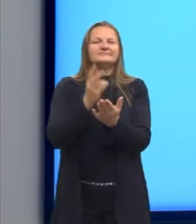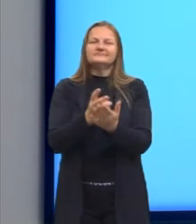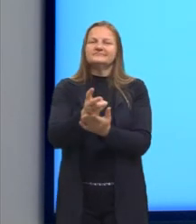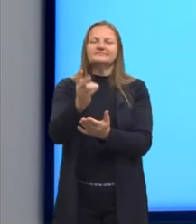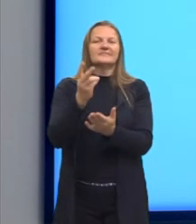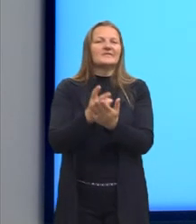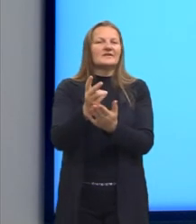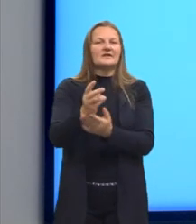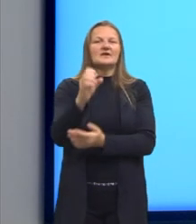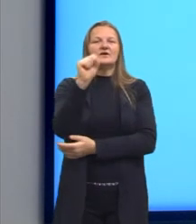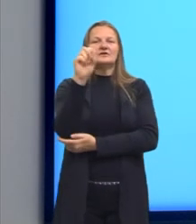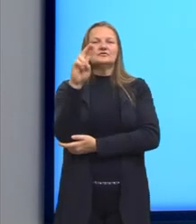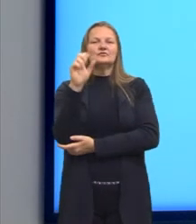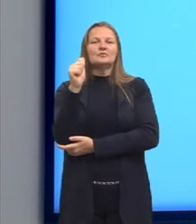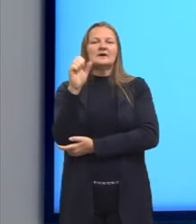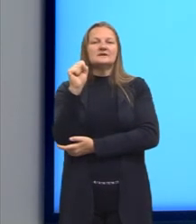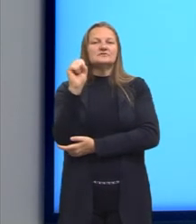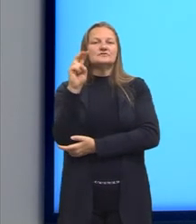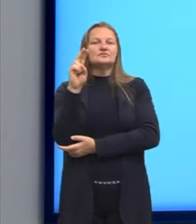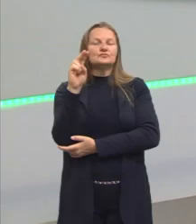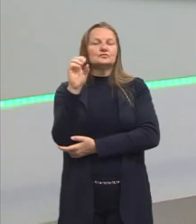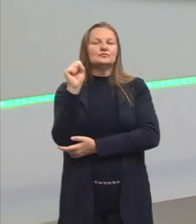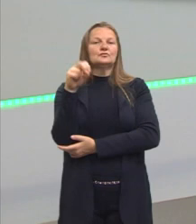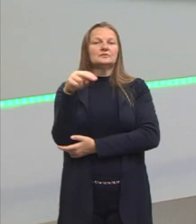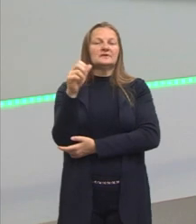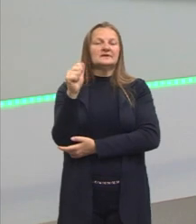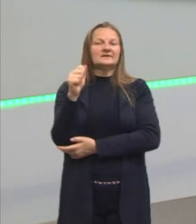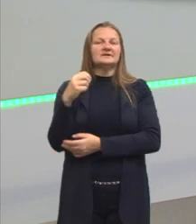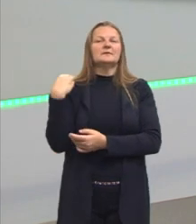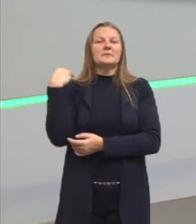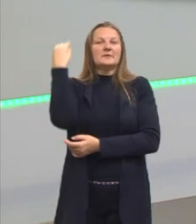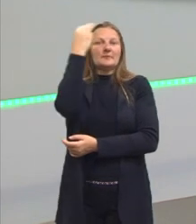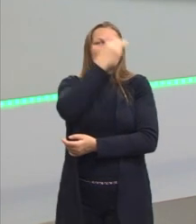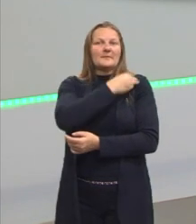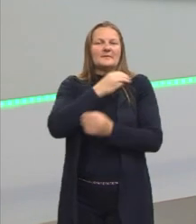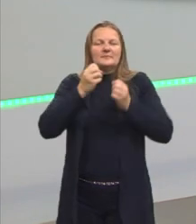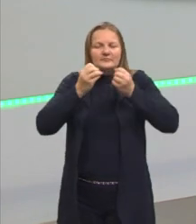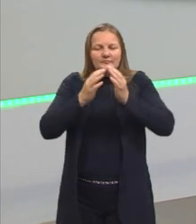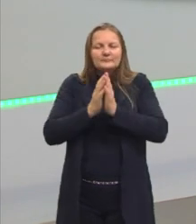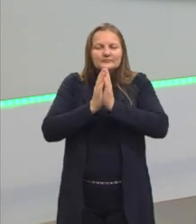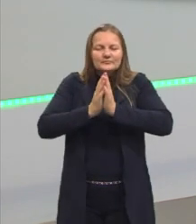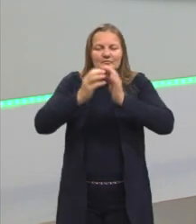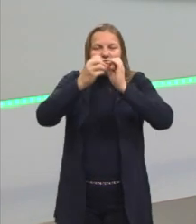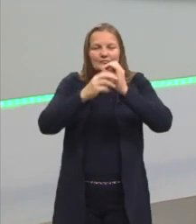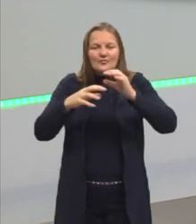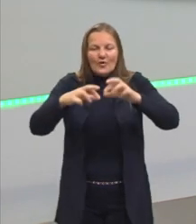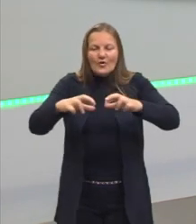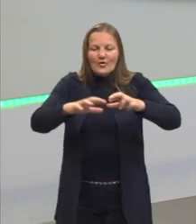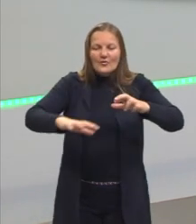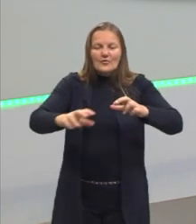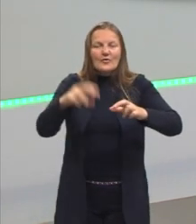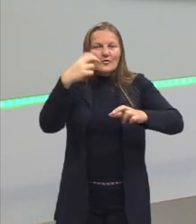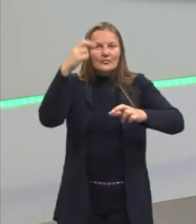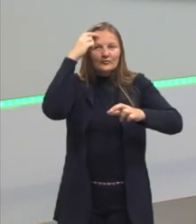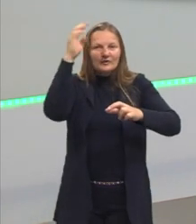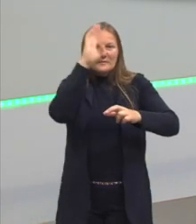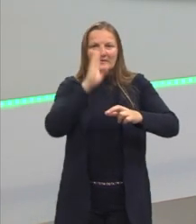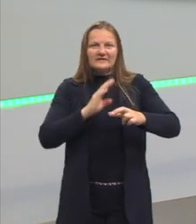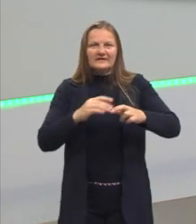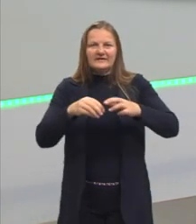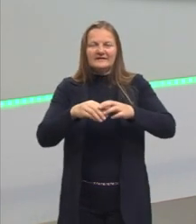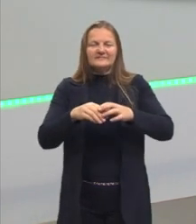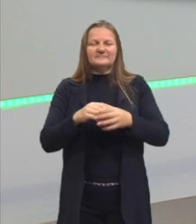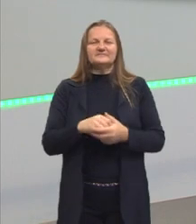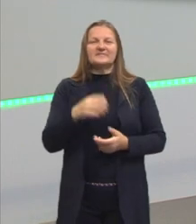Suassuna, a gente vai lembrar lá do Alto da Compadecida e dessa valorização do regional, da cultura brasileira. Não